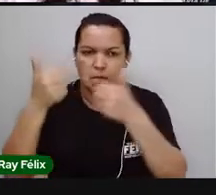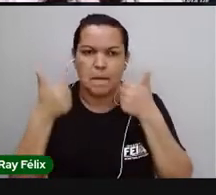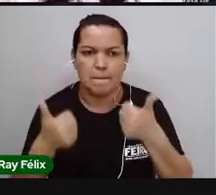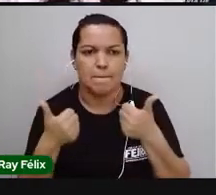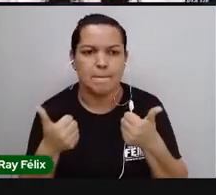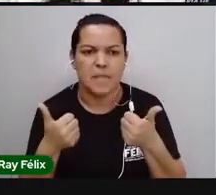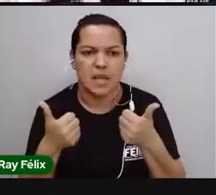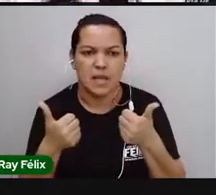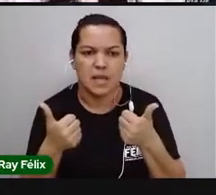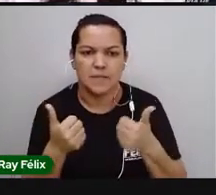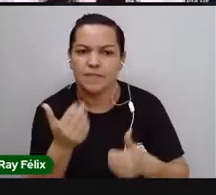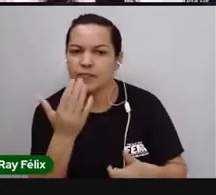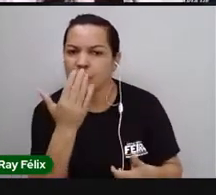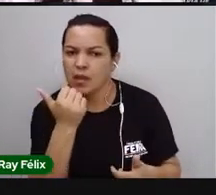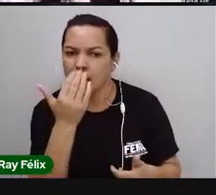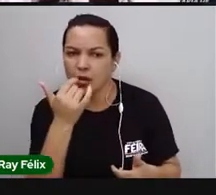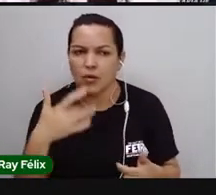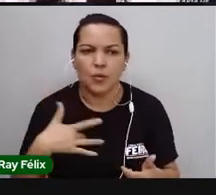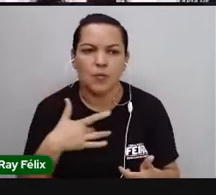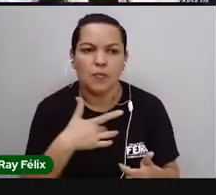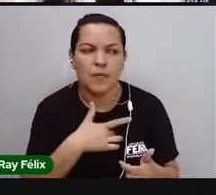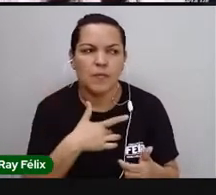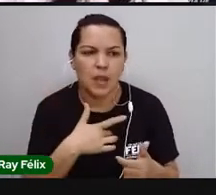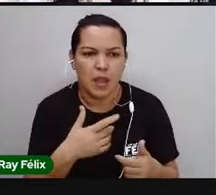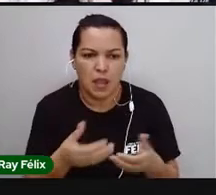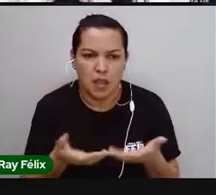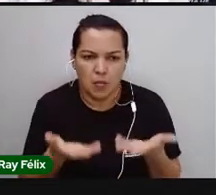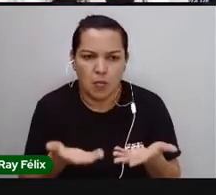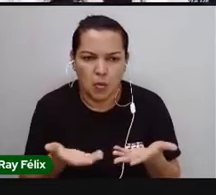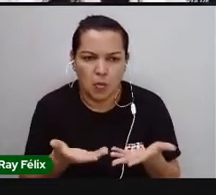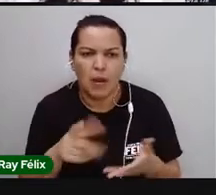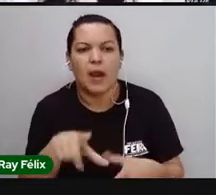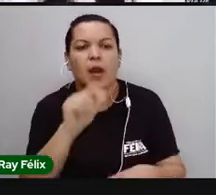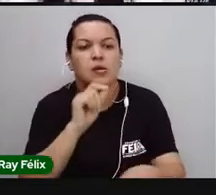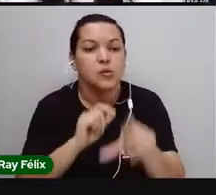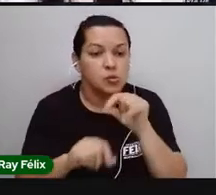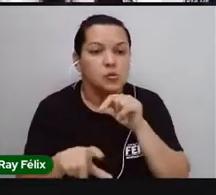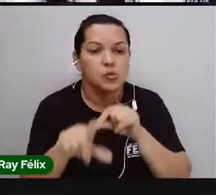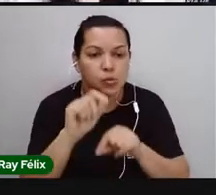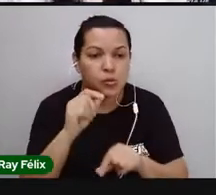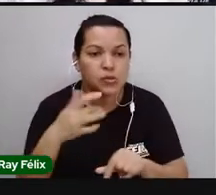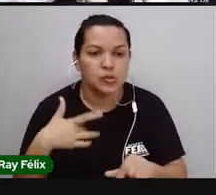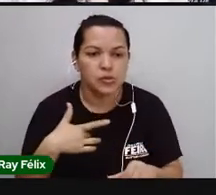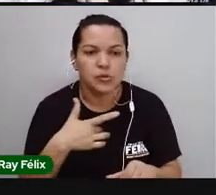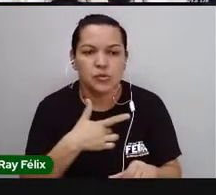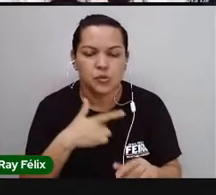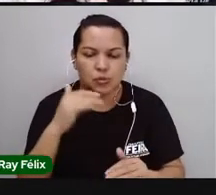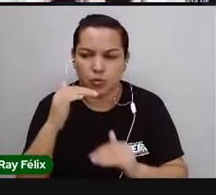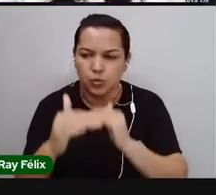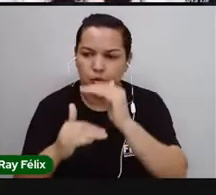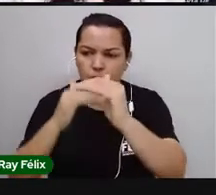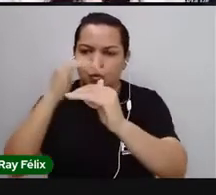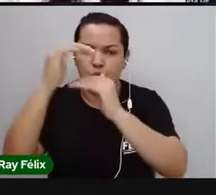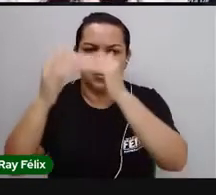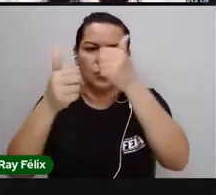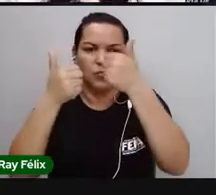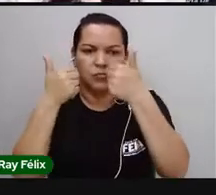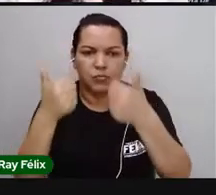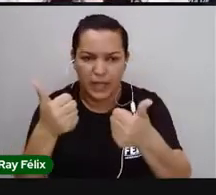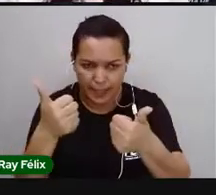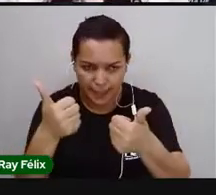Alimentação sadia não é questão de quantidade, mas de escolher uma dieta boa para crescer e se desenvolver.